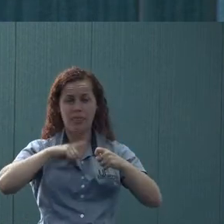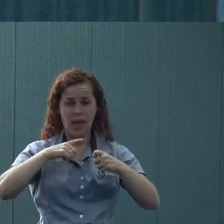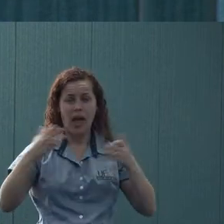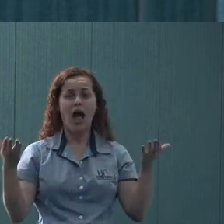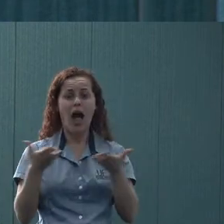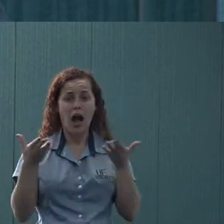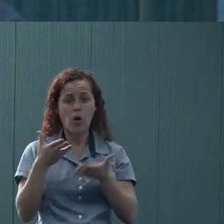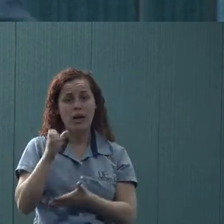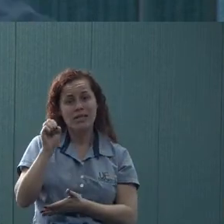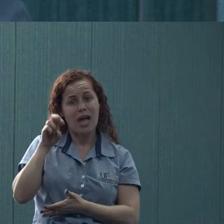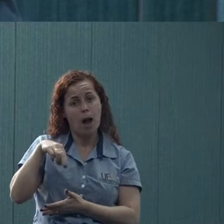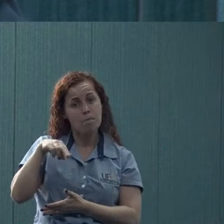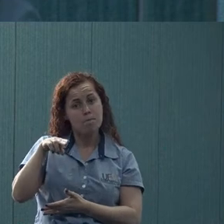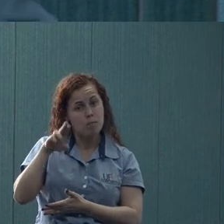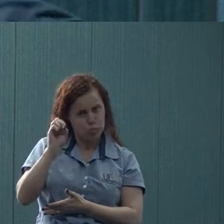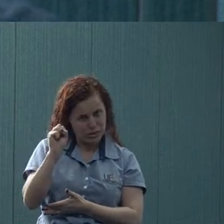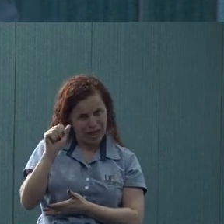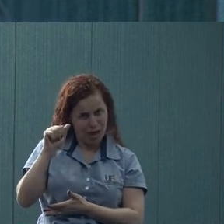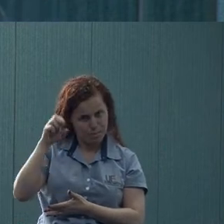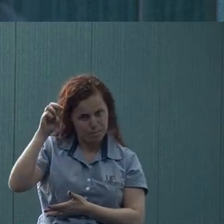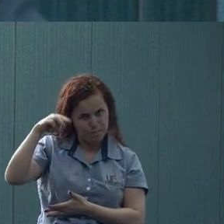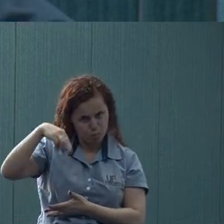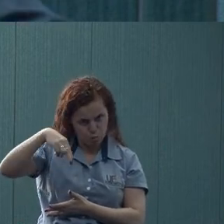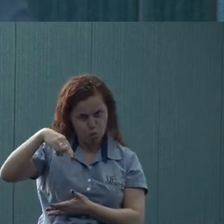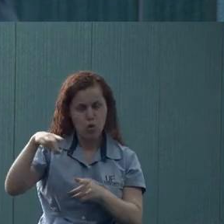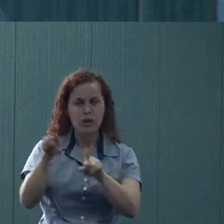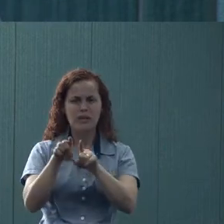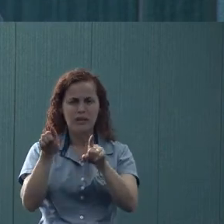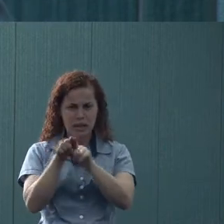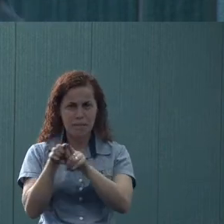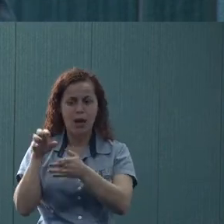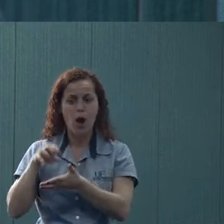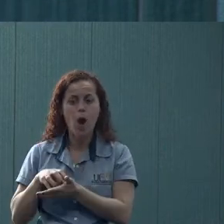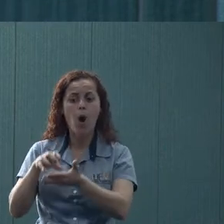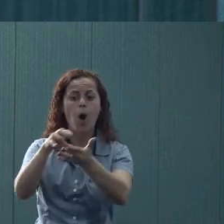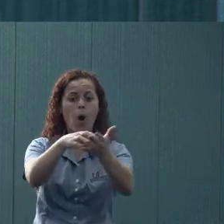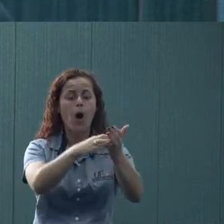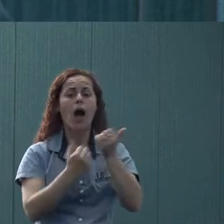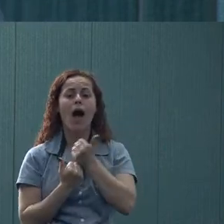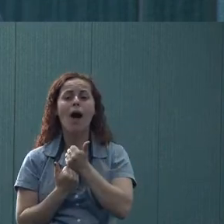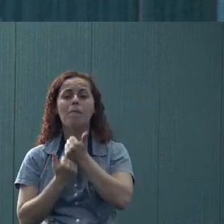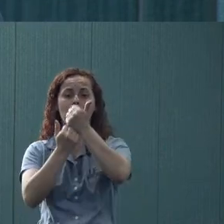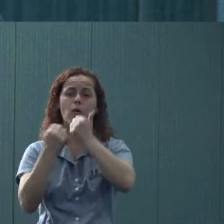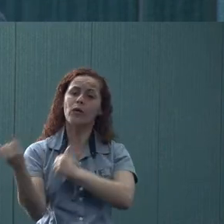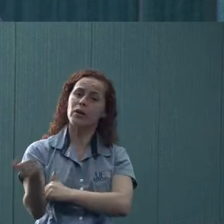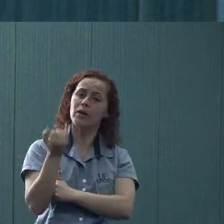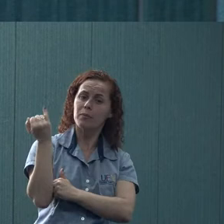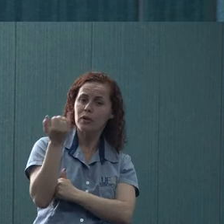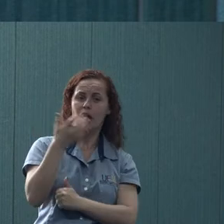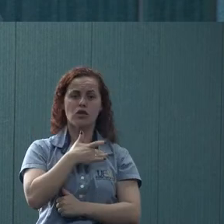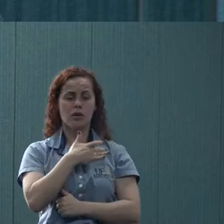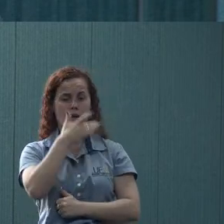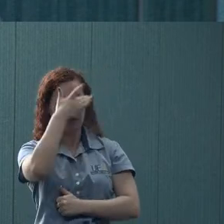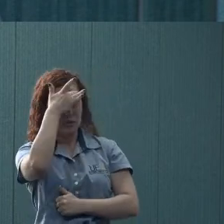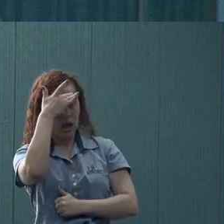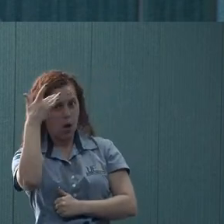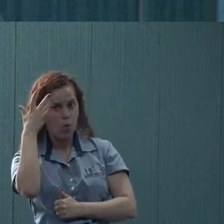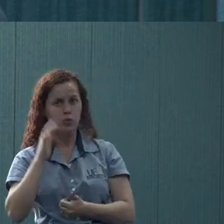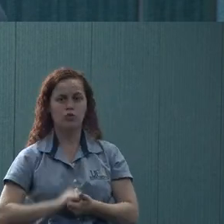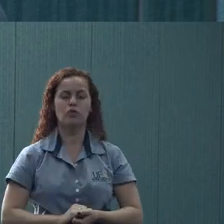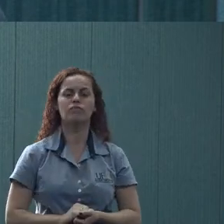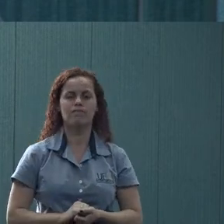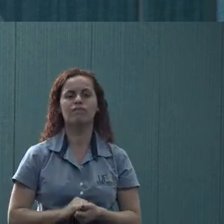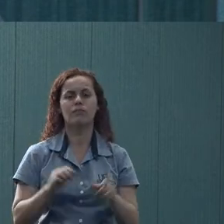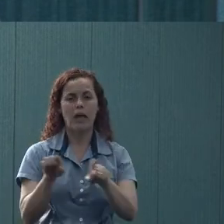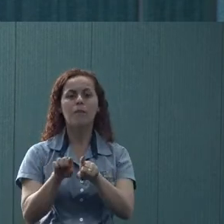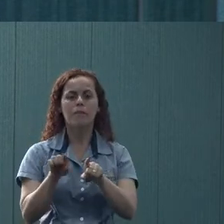agora o SAMU, que também são órgãos que dão um apoio fundamental para a saúde, para as questões